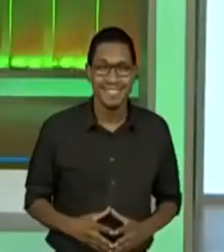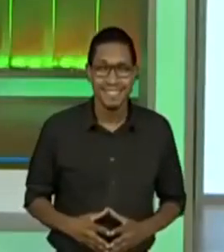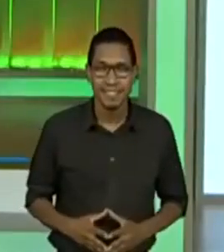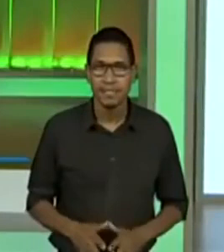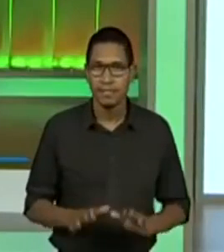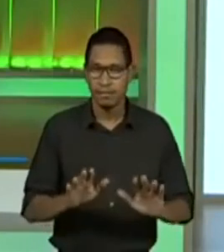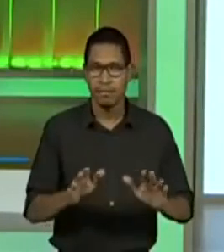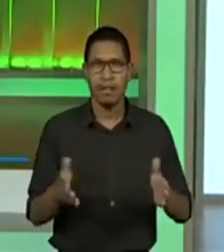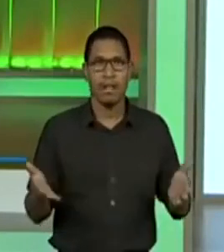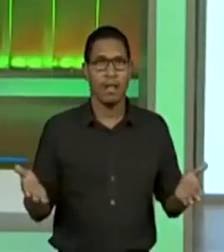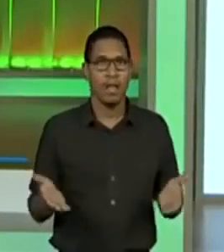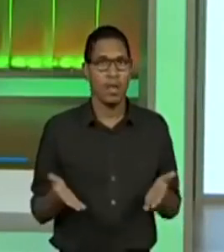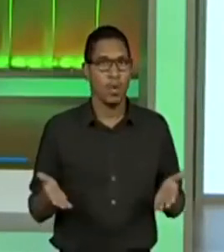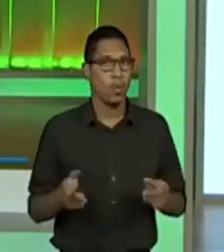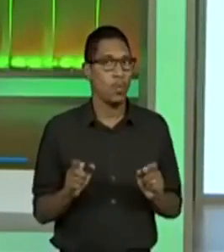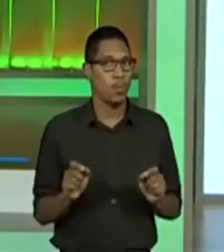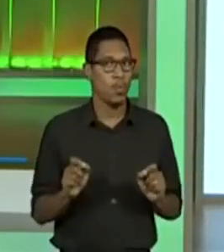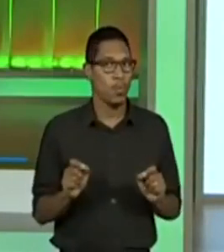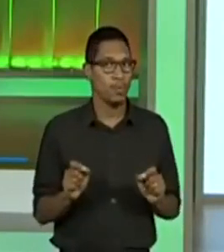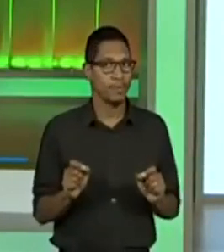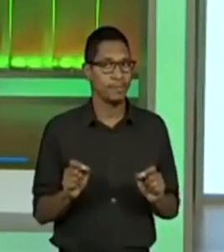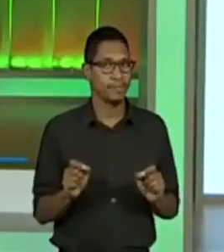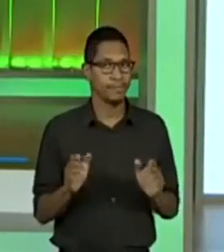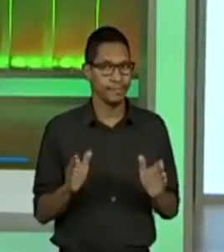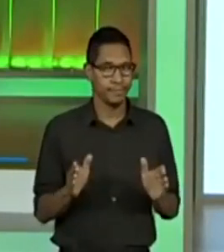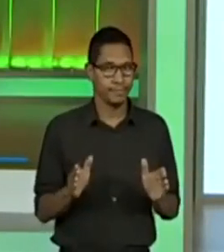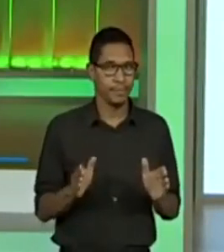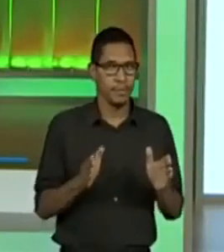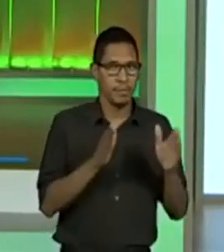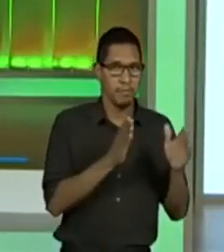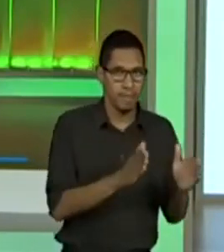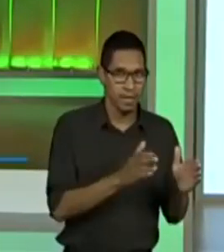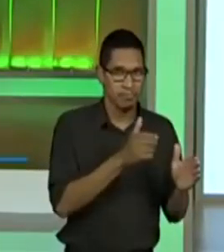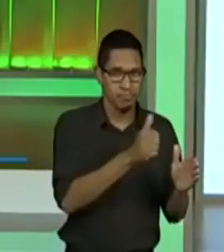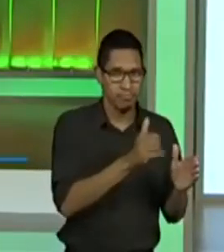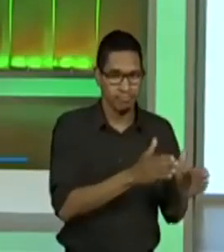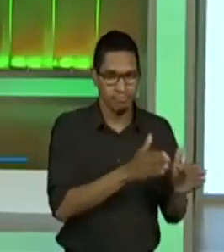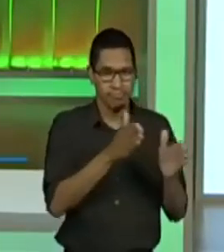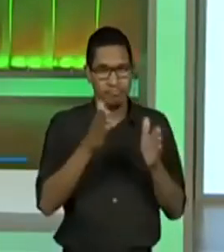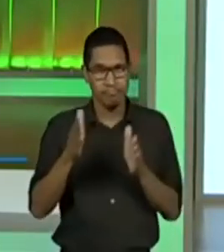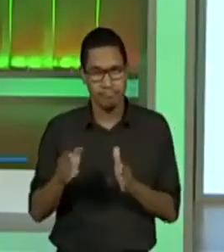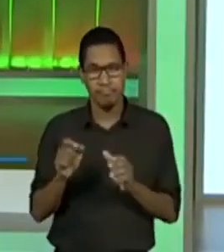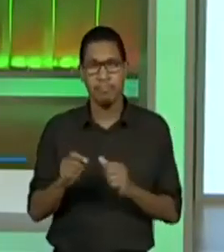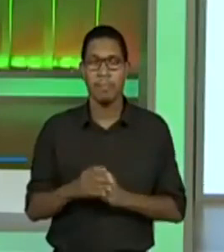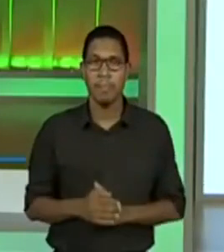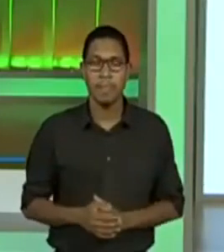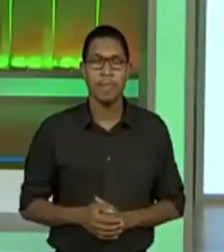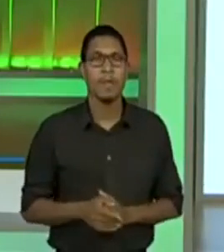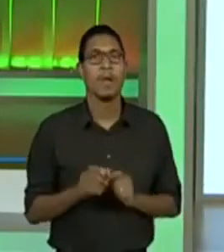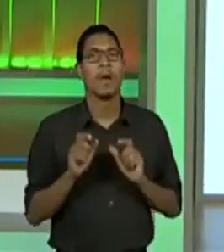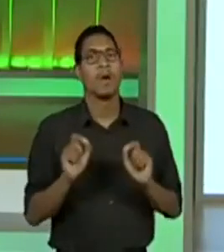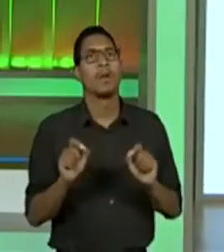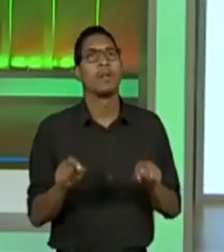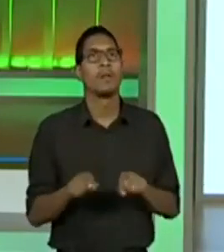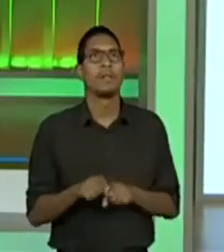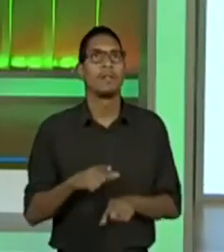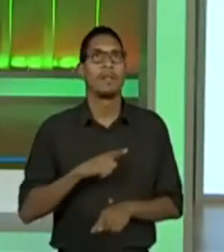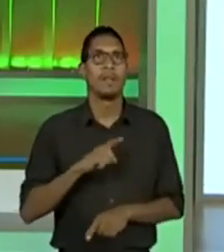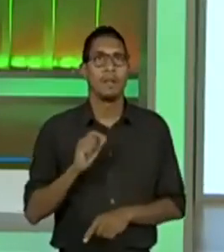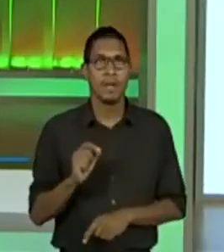Agora, nós vamos para uma outra parte. Ou seja, falar sobre a língua culta.